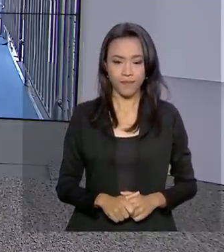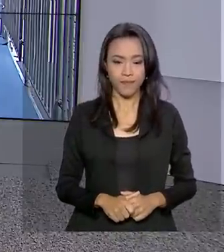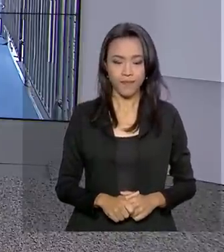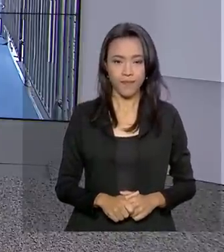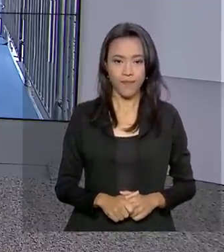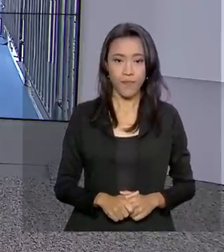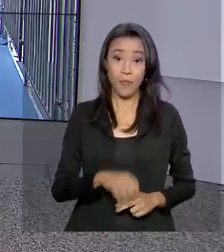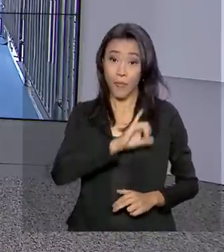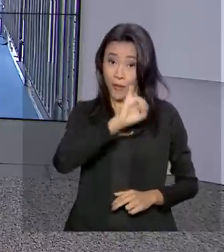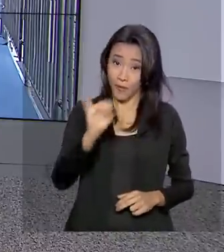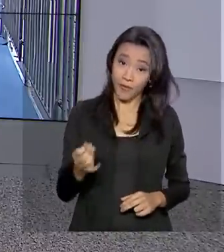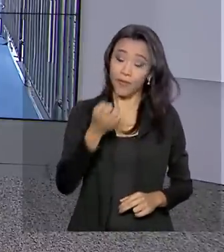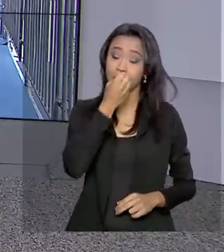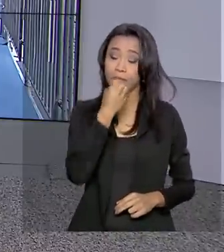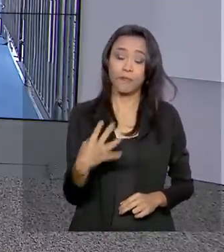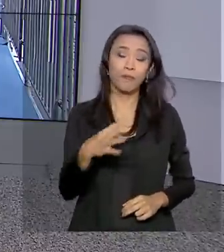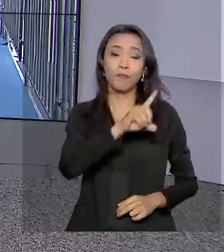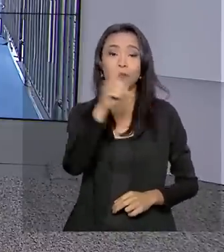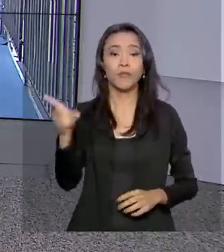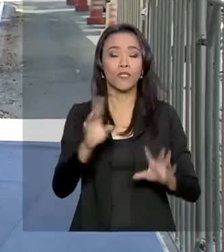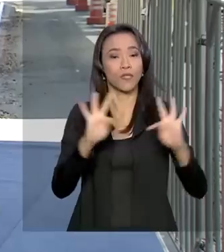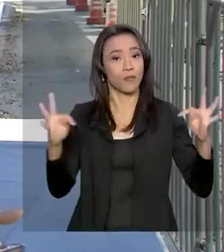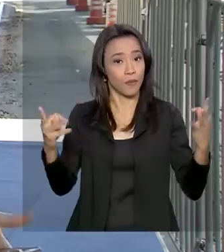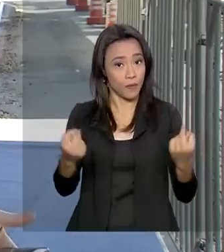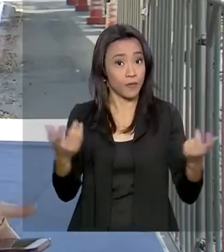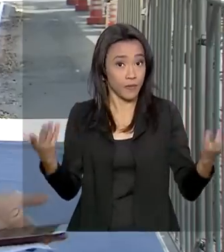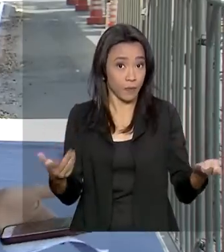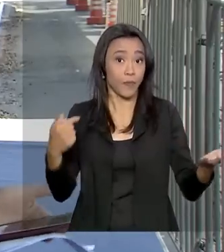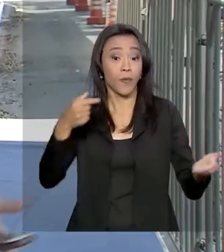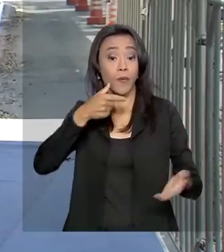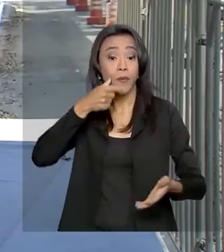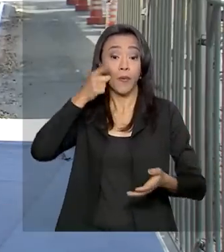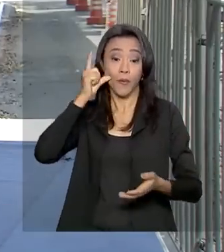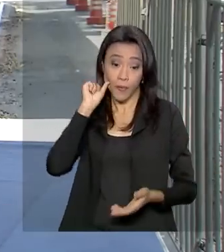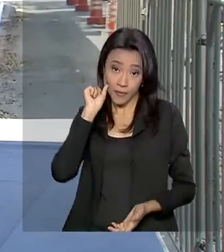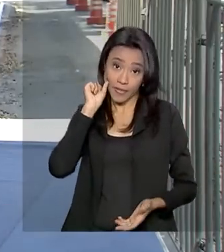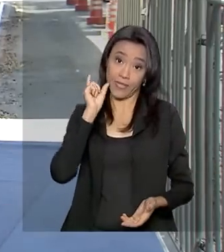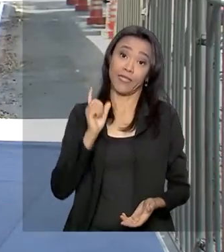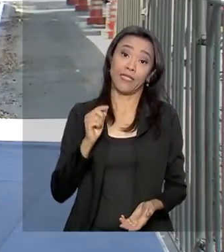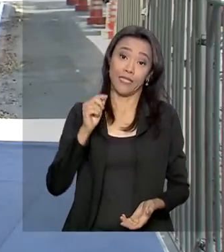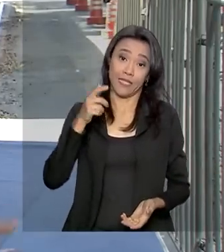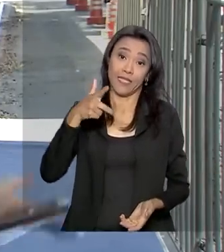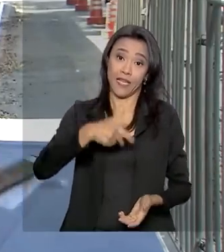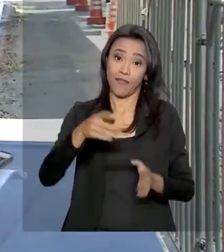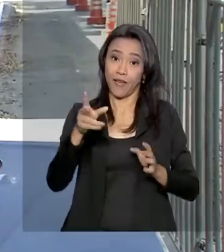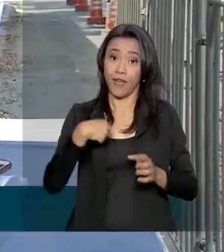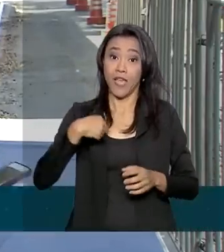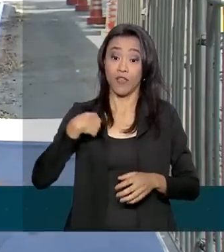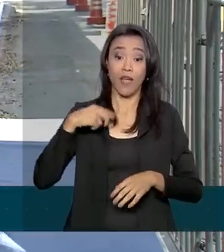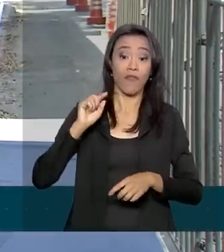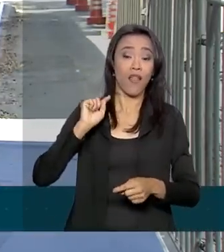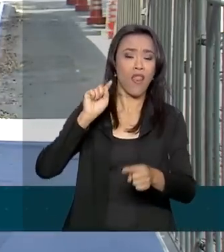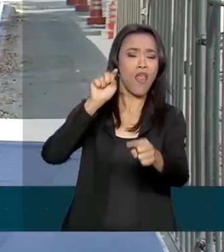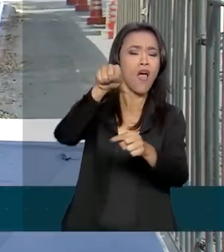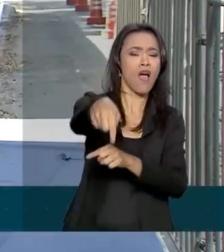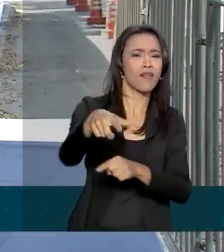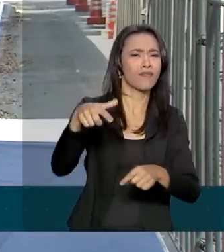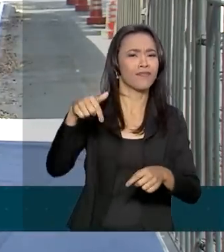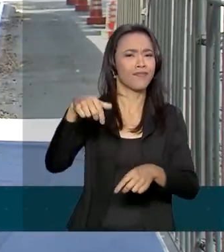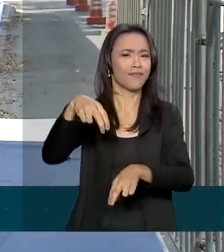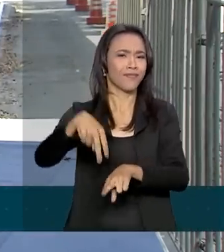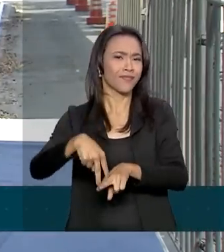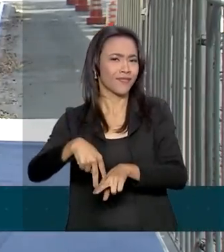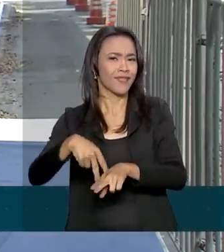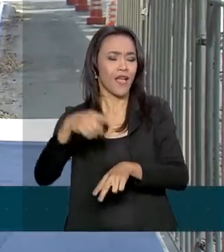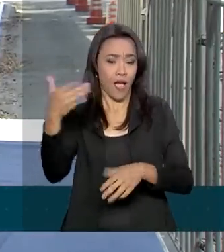Oi, Renata. Bom dia para você. Bom dia a todos. Ontem, né, Renata, a gente estava falando aqui também sobre o 7 de setembro. Eu estava ali embaixo na pista. Hoje eu estou aqui